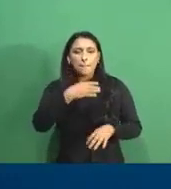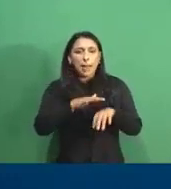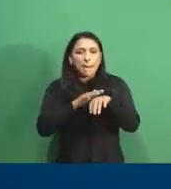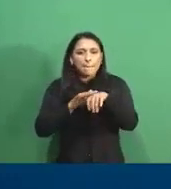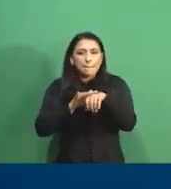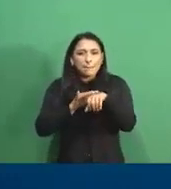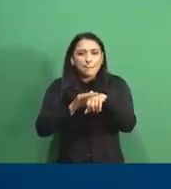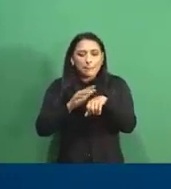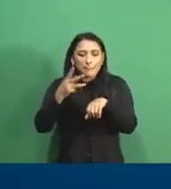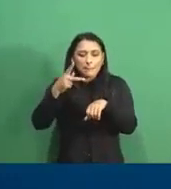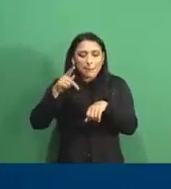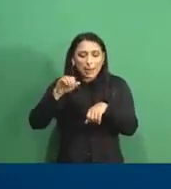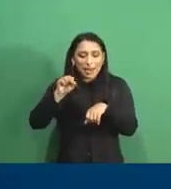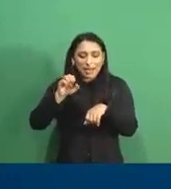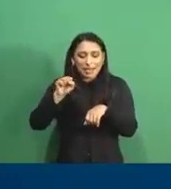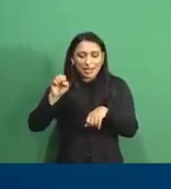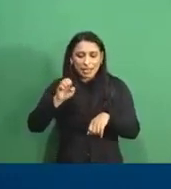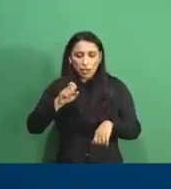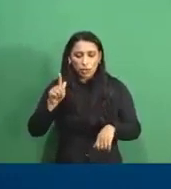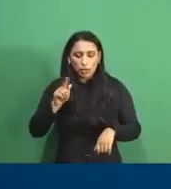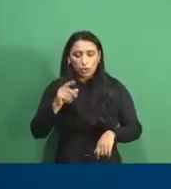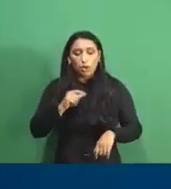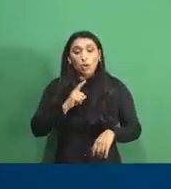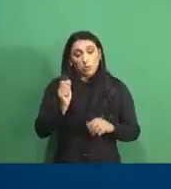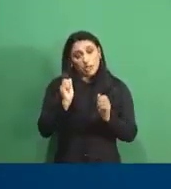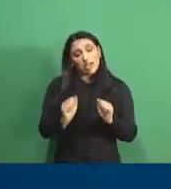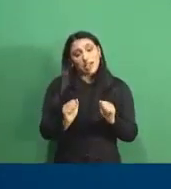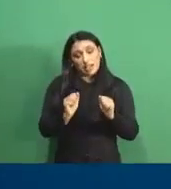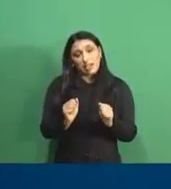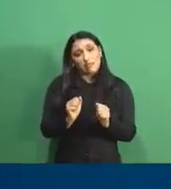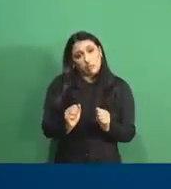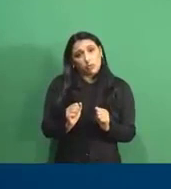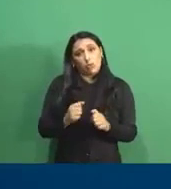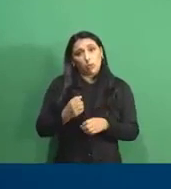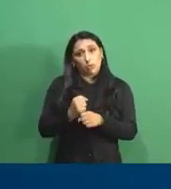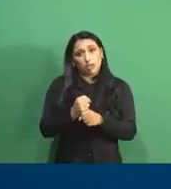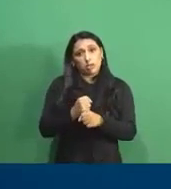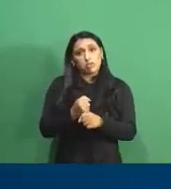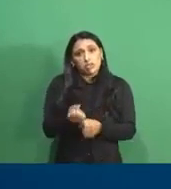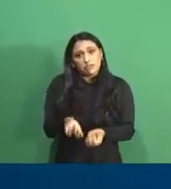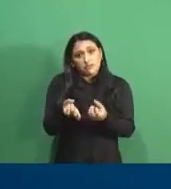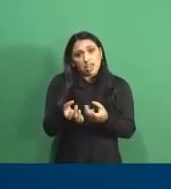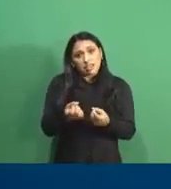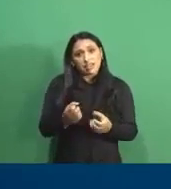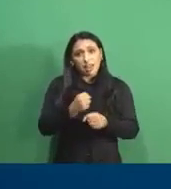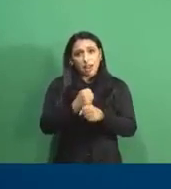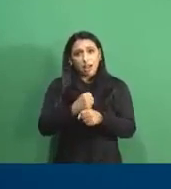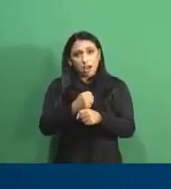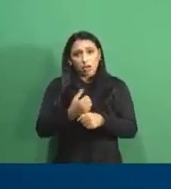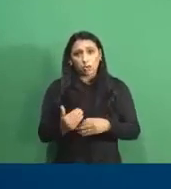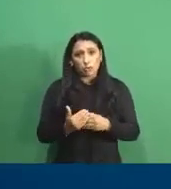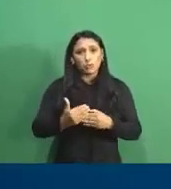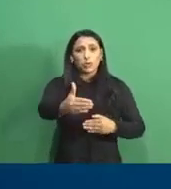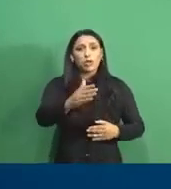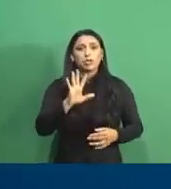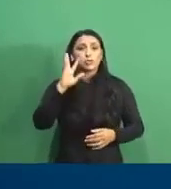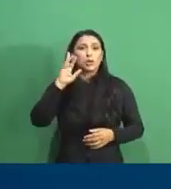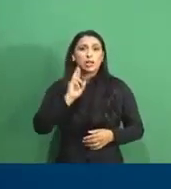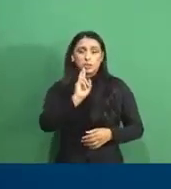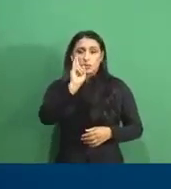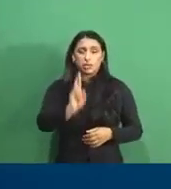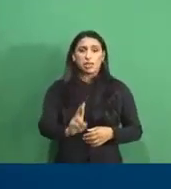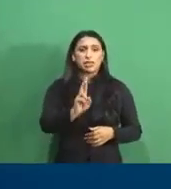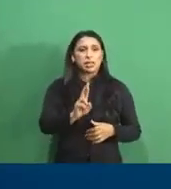porque buscamos iniciar as vendas no próximo ano. Já nos vemos como solução e referência em